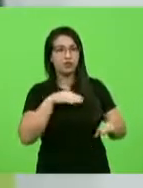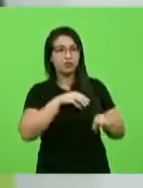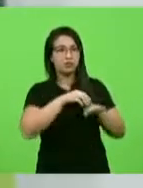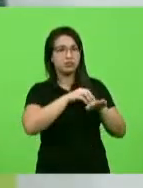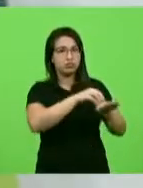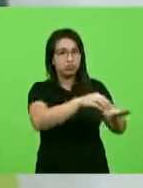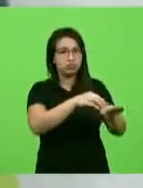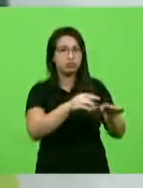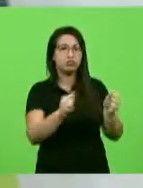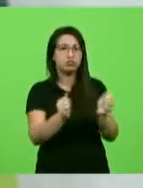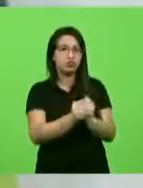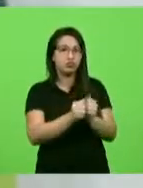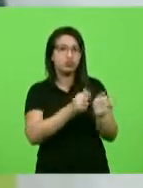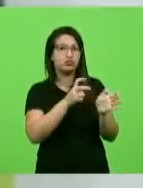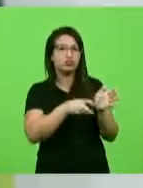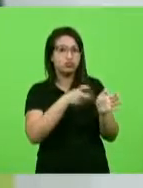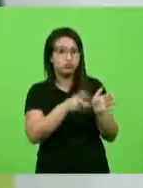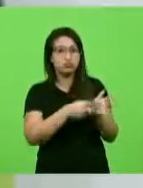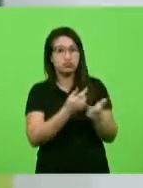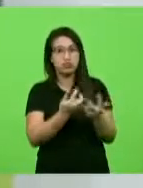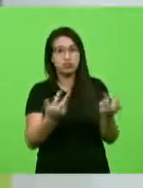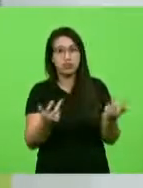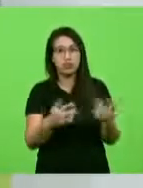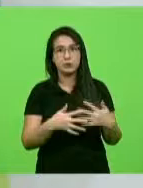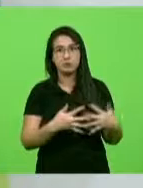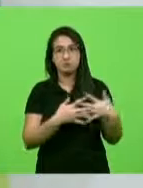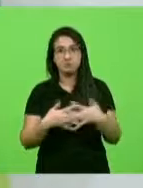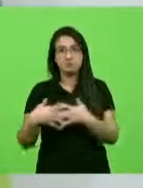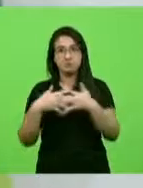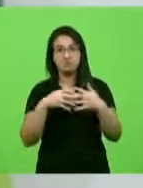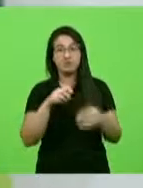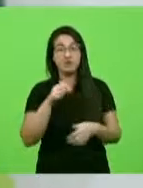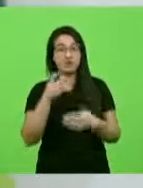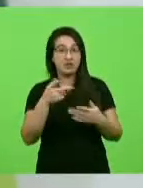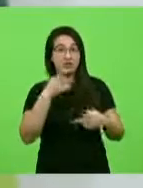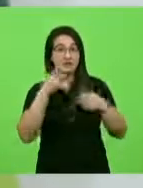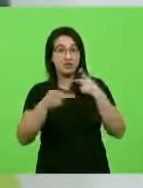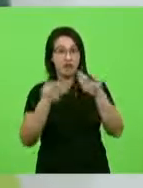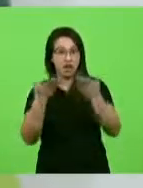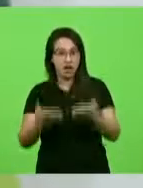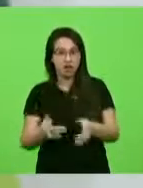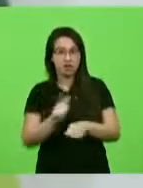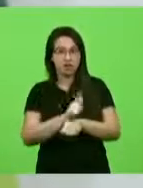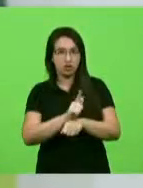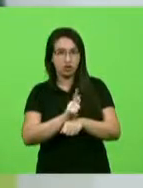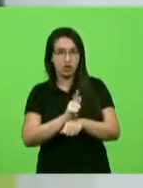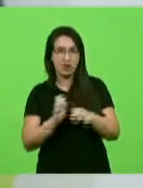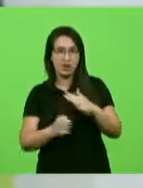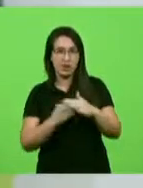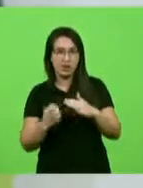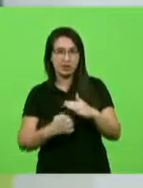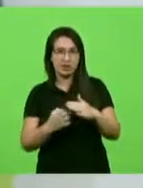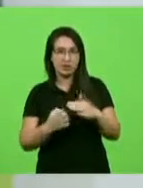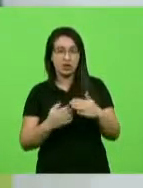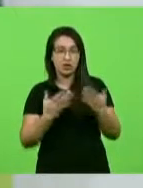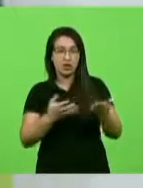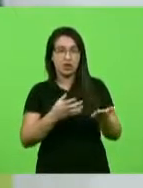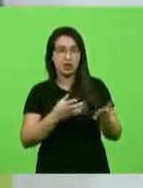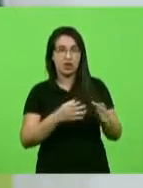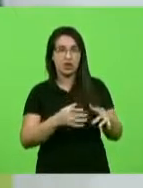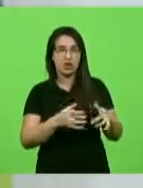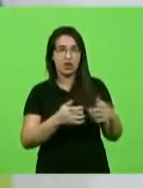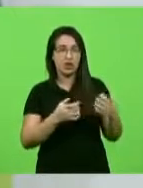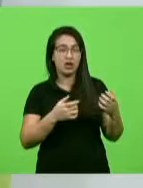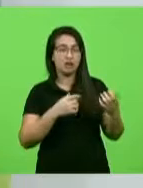carga. Quando você fala para um gestor, para um empresário que a carga dele vai levar três vezes o tempo que deveria ser